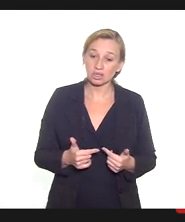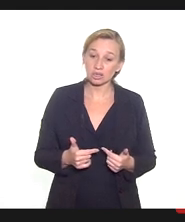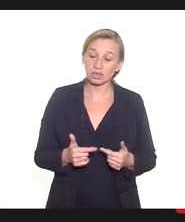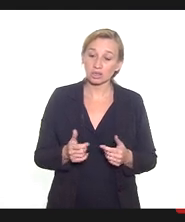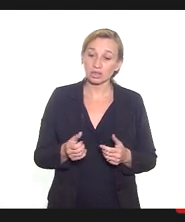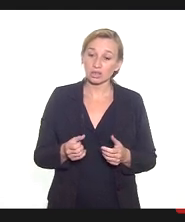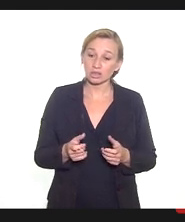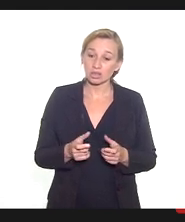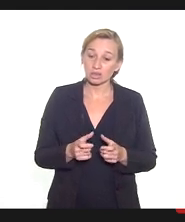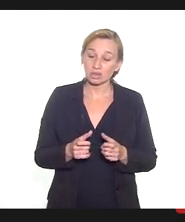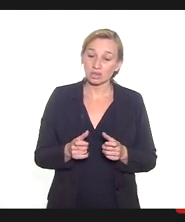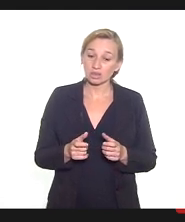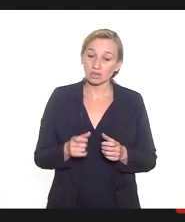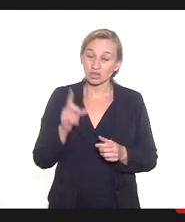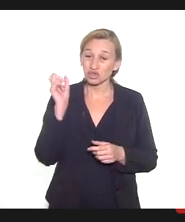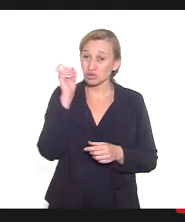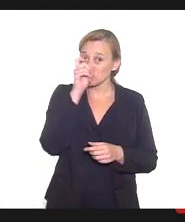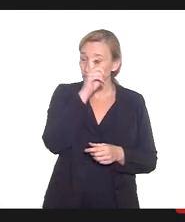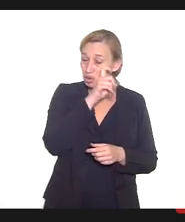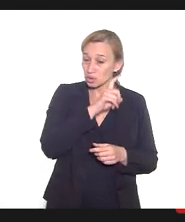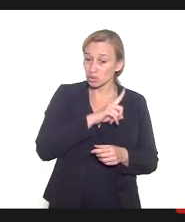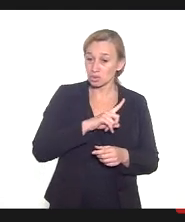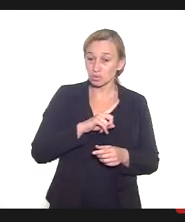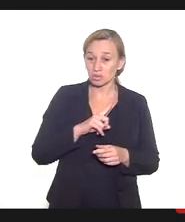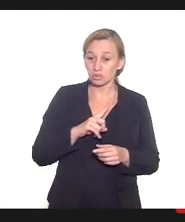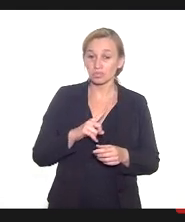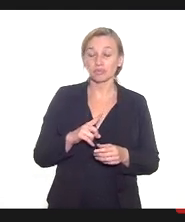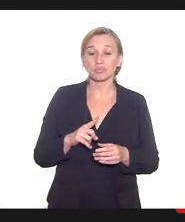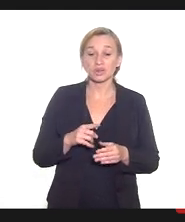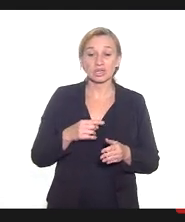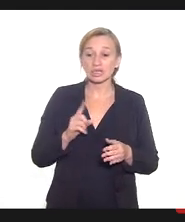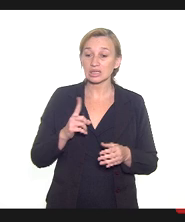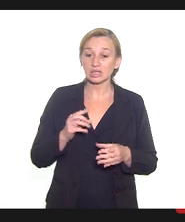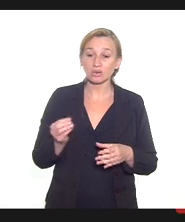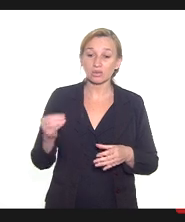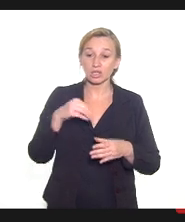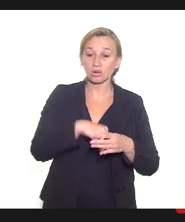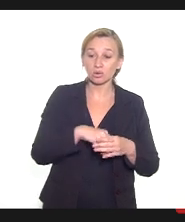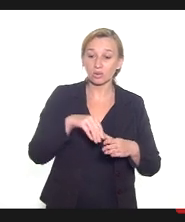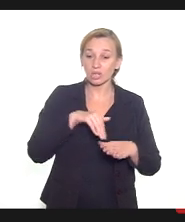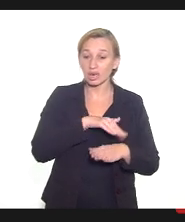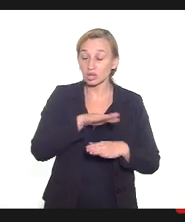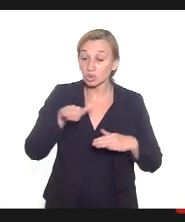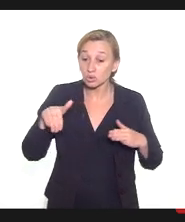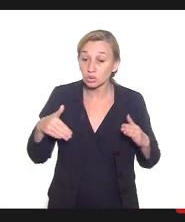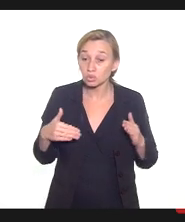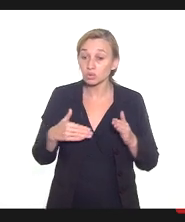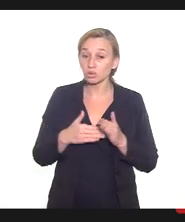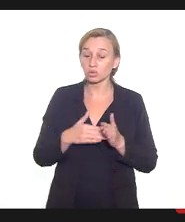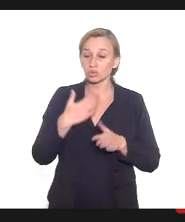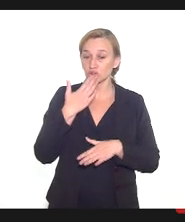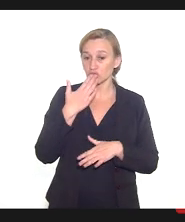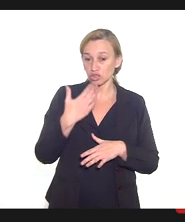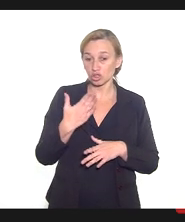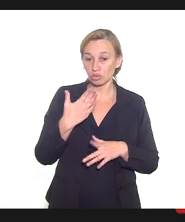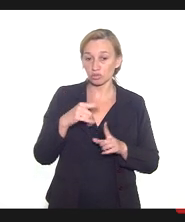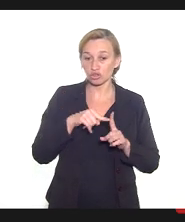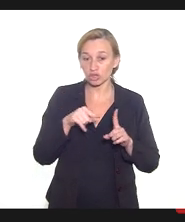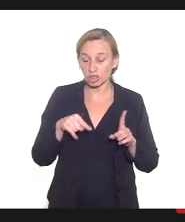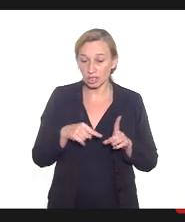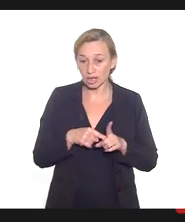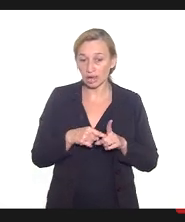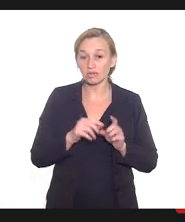muito restritas, e não incluem o amplo espectro de morbidades e intercorrências, que podem